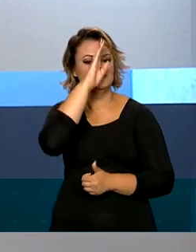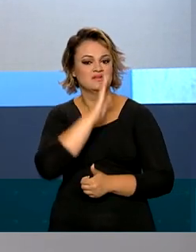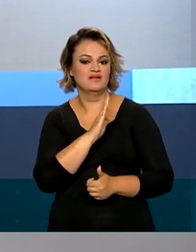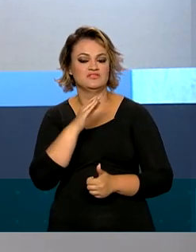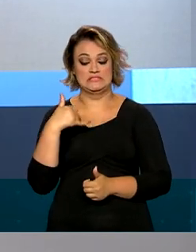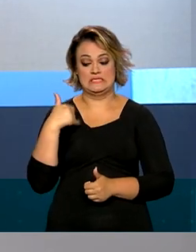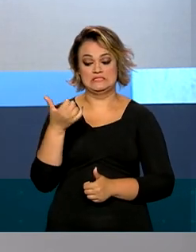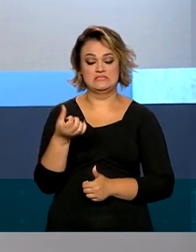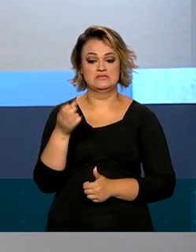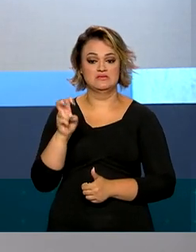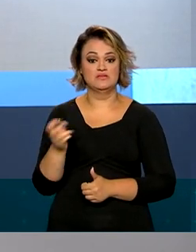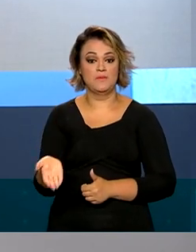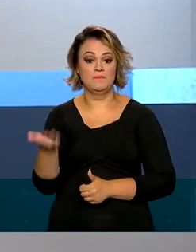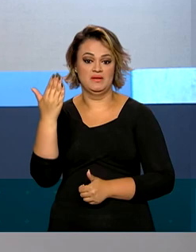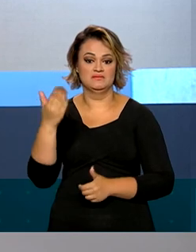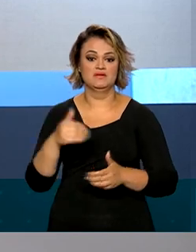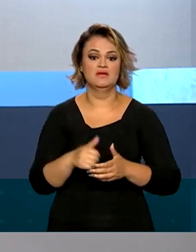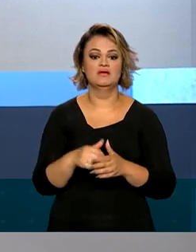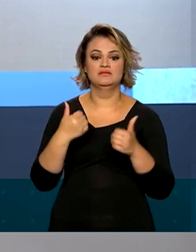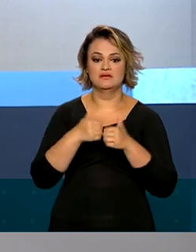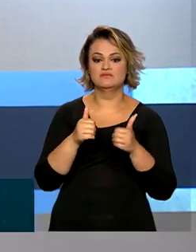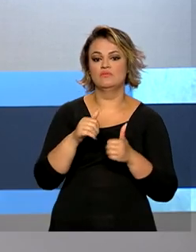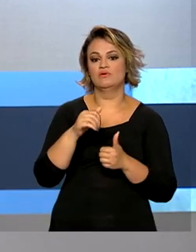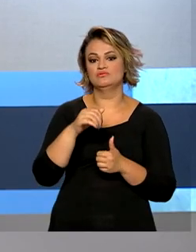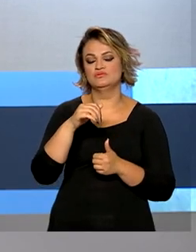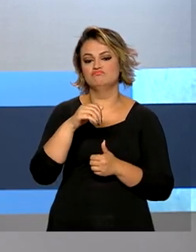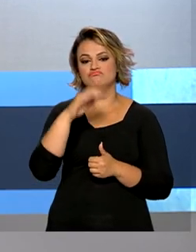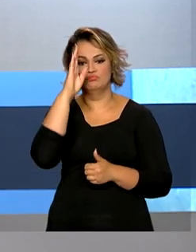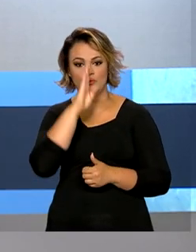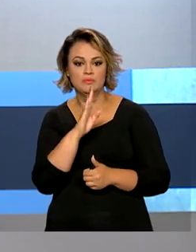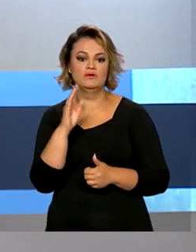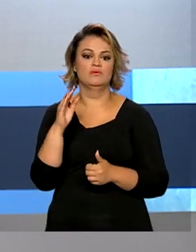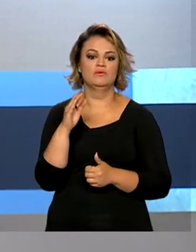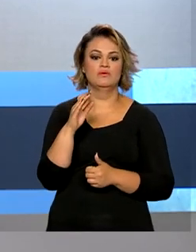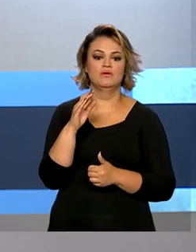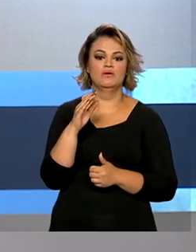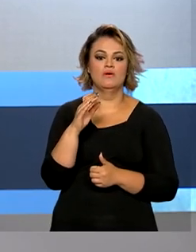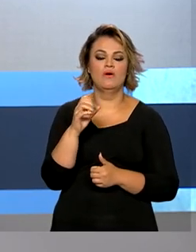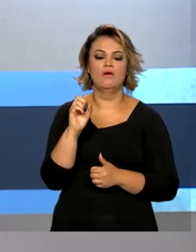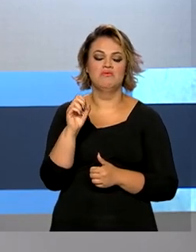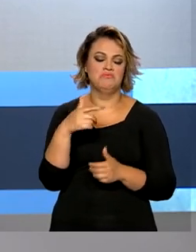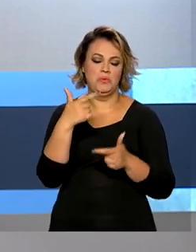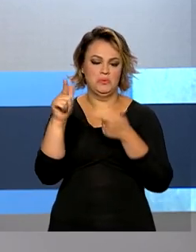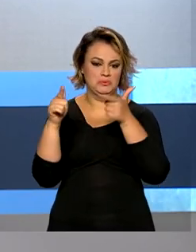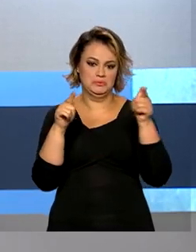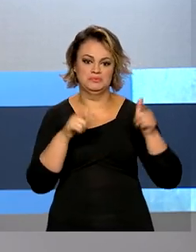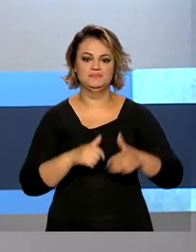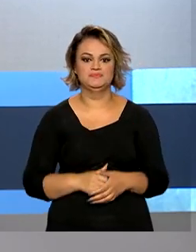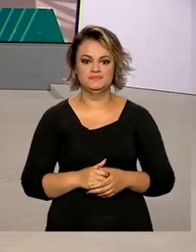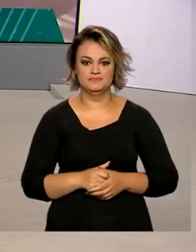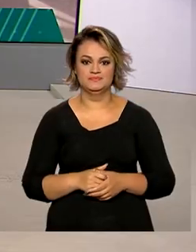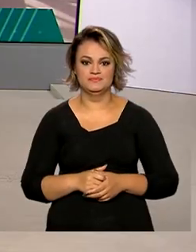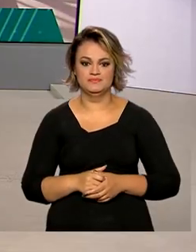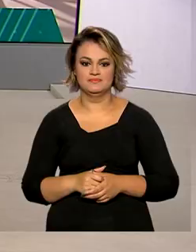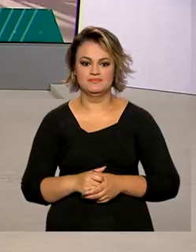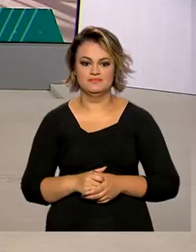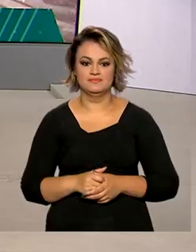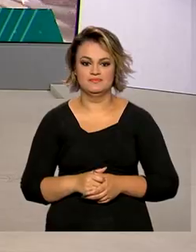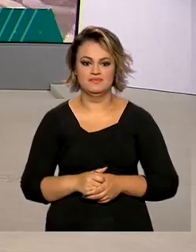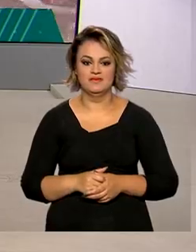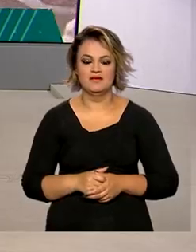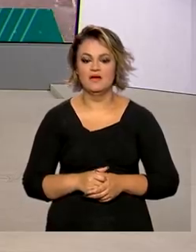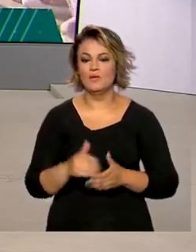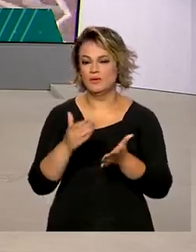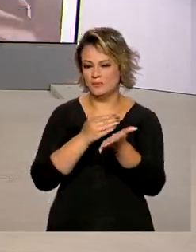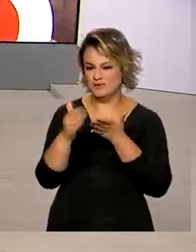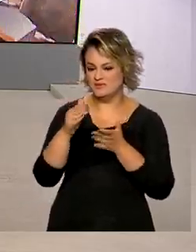de 65 anos em transporte público, coletivo urbano, semiurbano ou metropolitano. Desde o